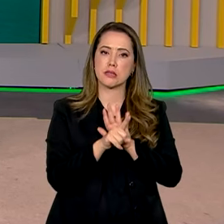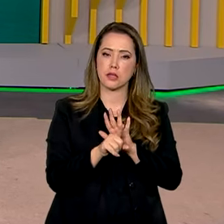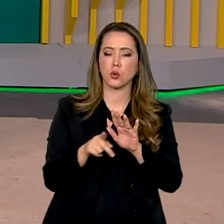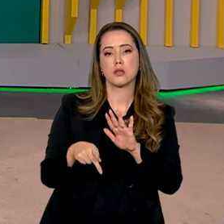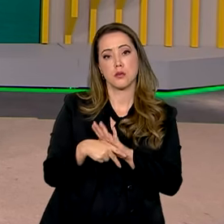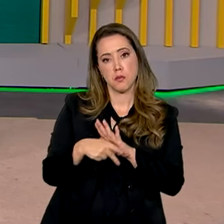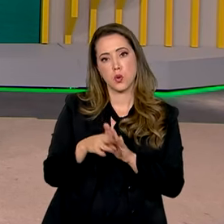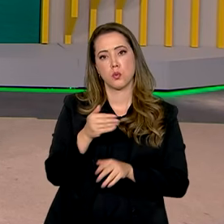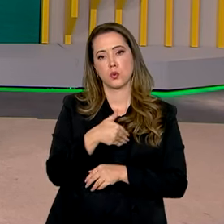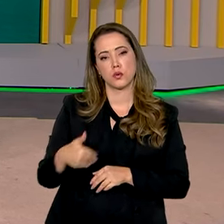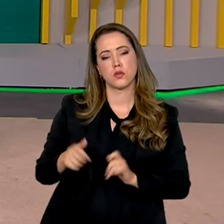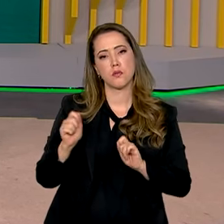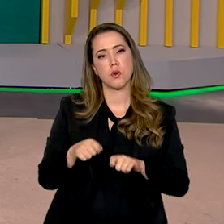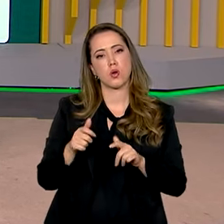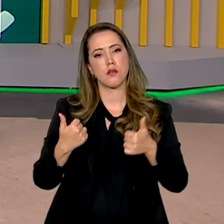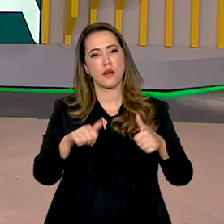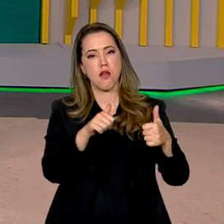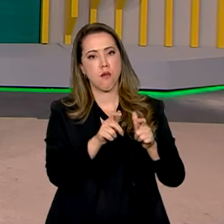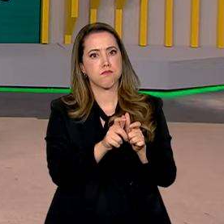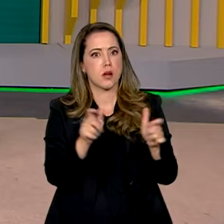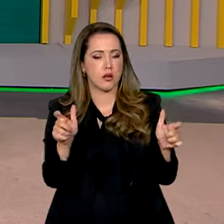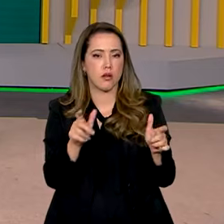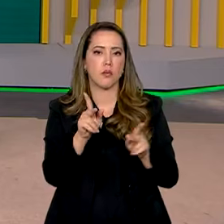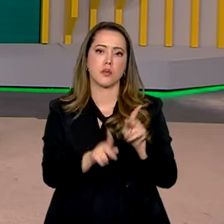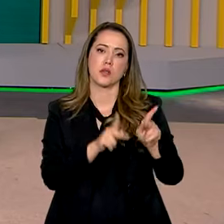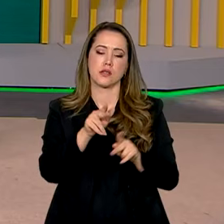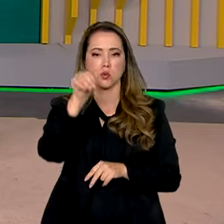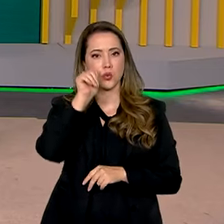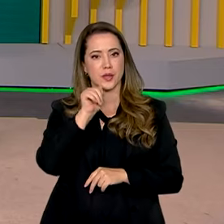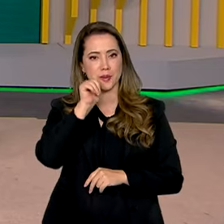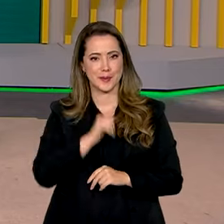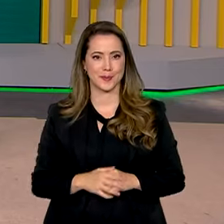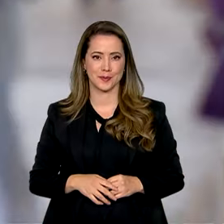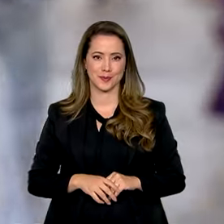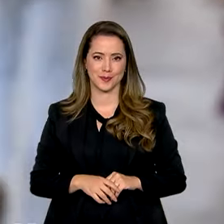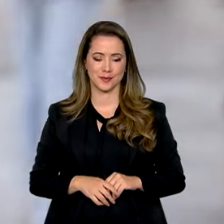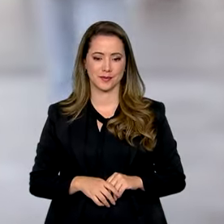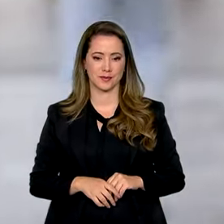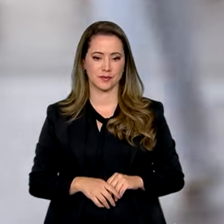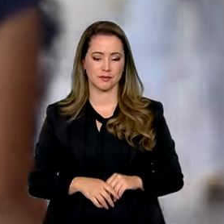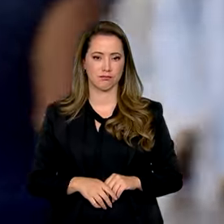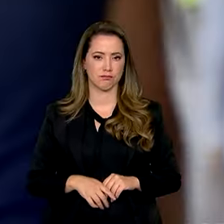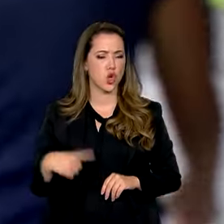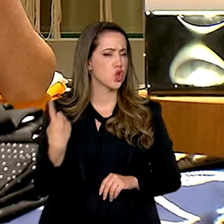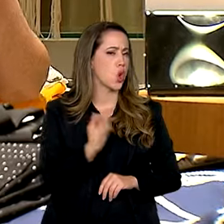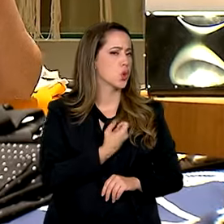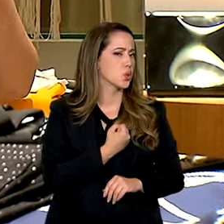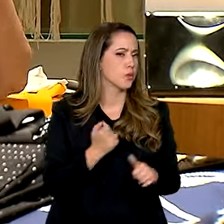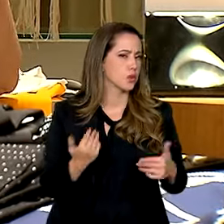públicos façam um retrato amplo e preciso dessa população feminina. Quantas somos?